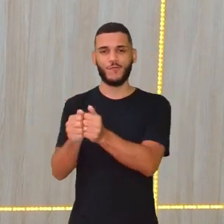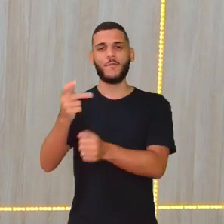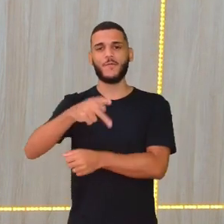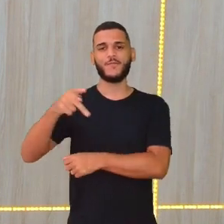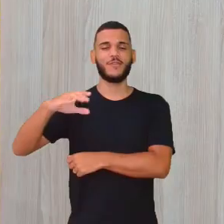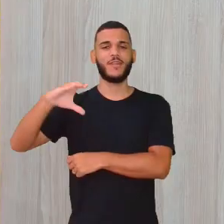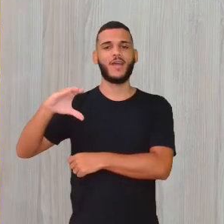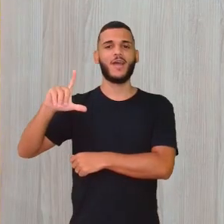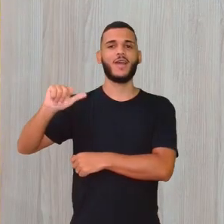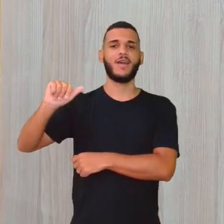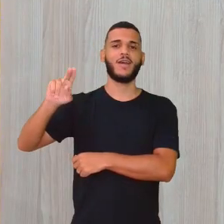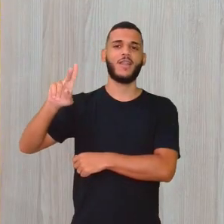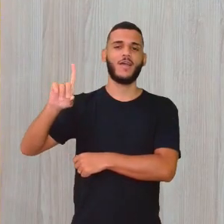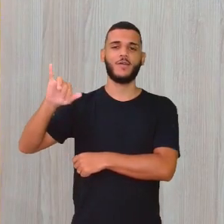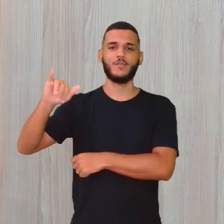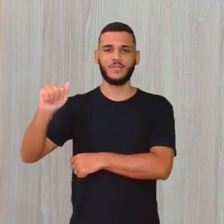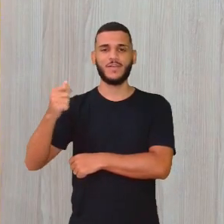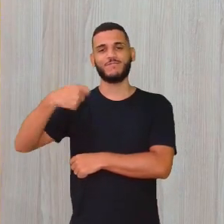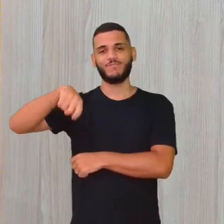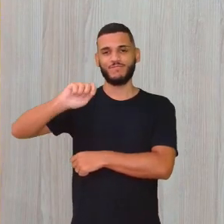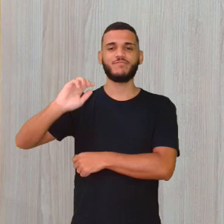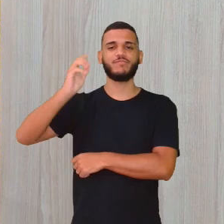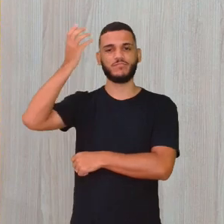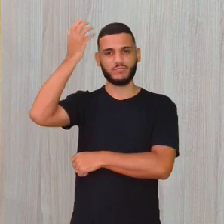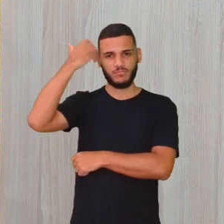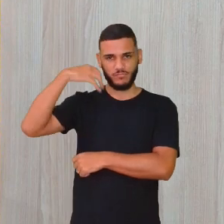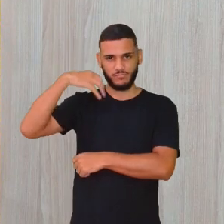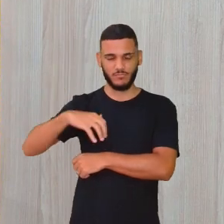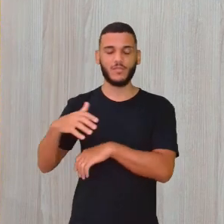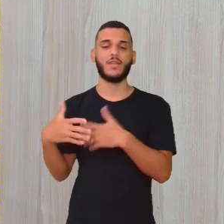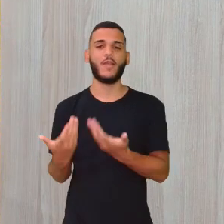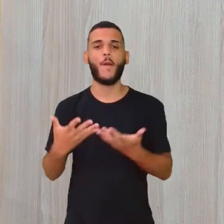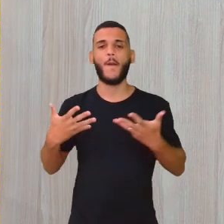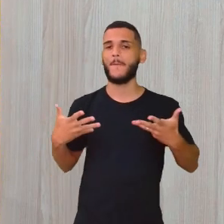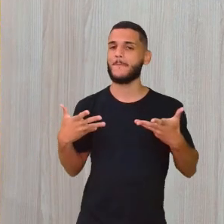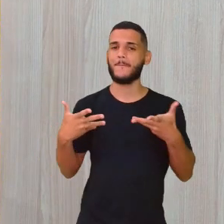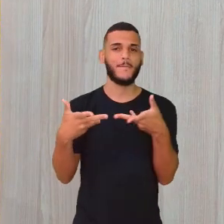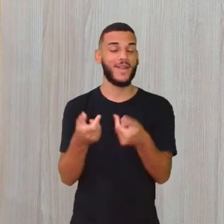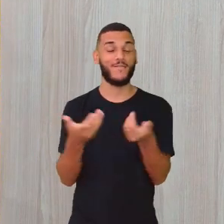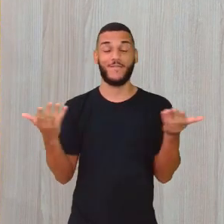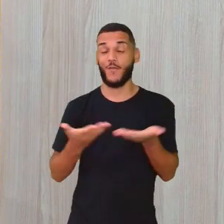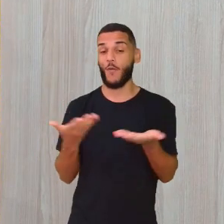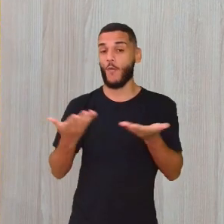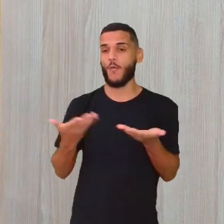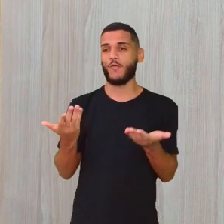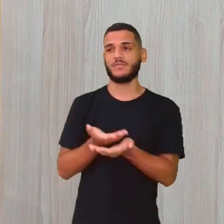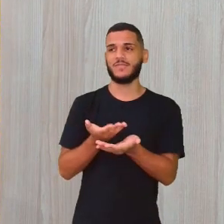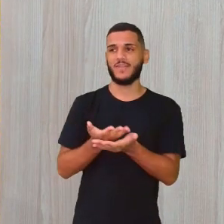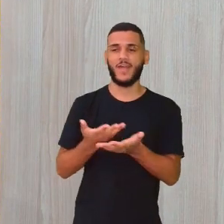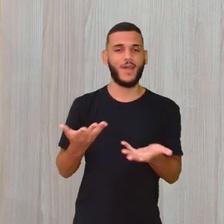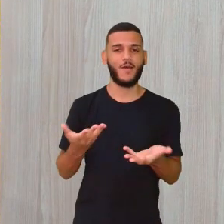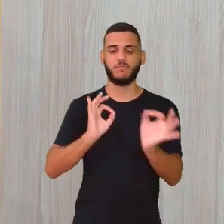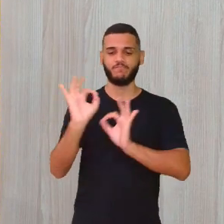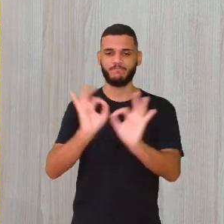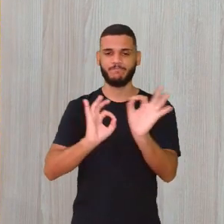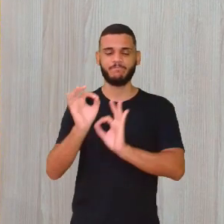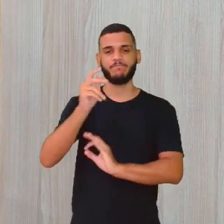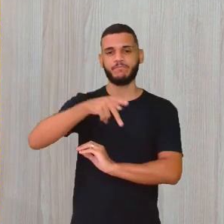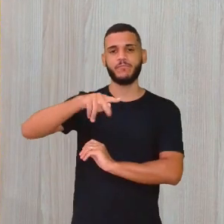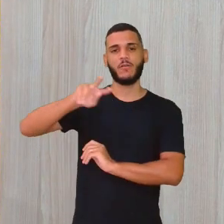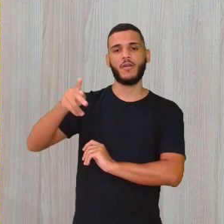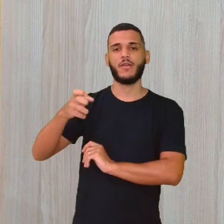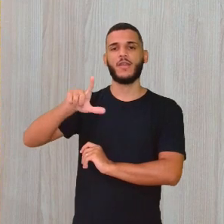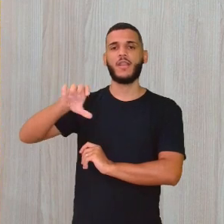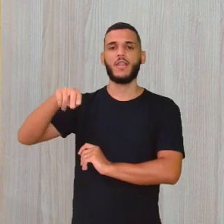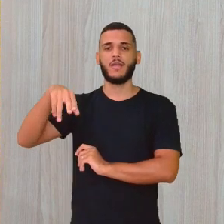Cláudia. Olá, professor. Olá, pessoal. Que maravilha, né? Estarmos aqui nessa aula maravilhosa, preparada aí, professor Heleno, com